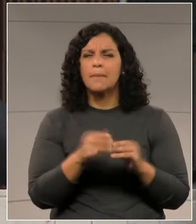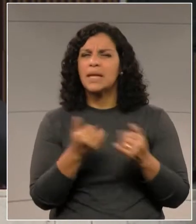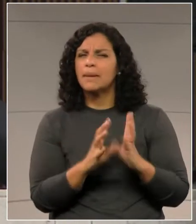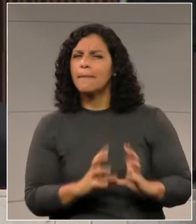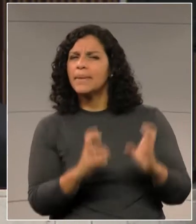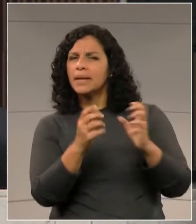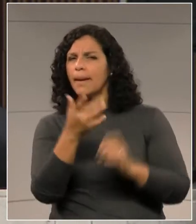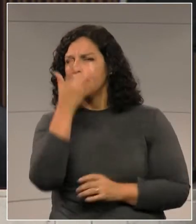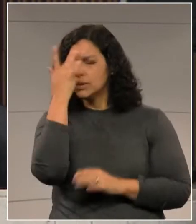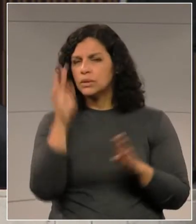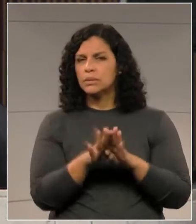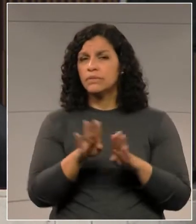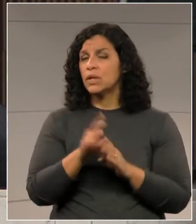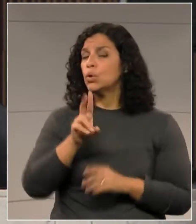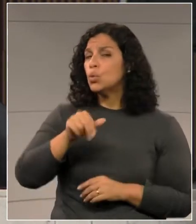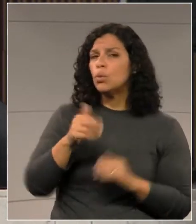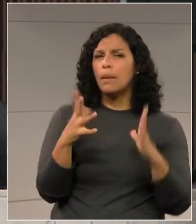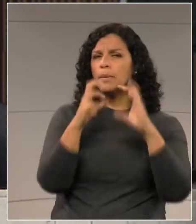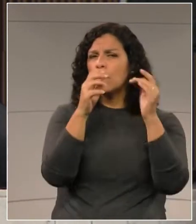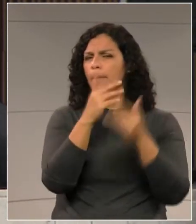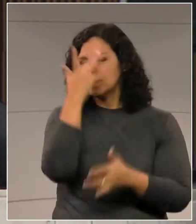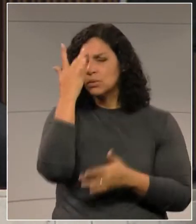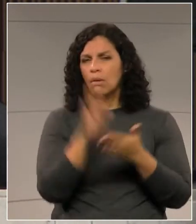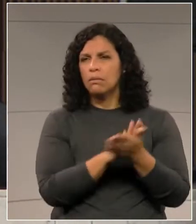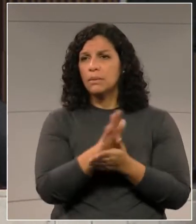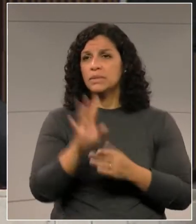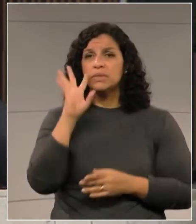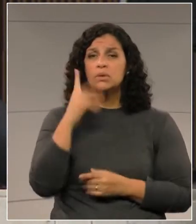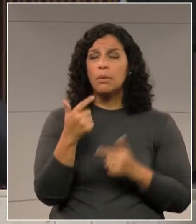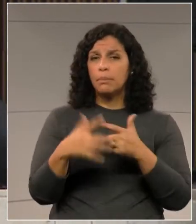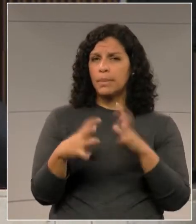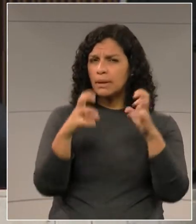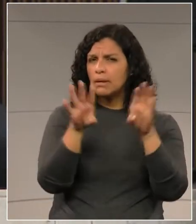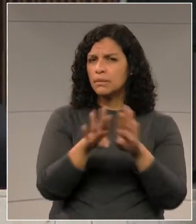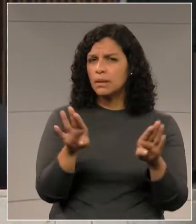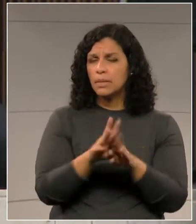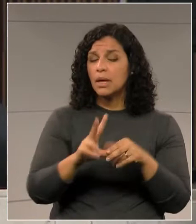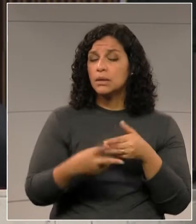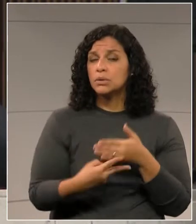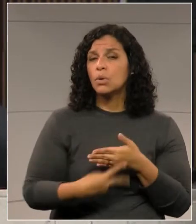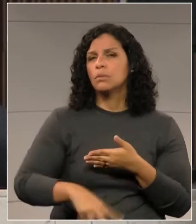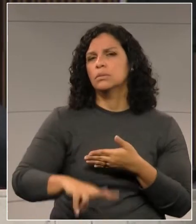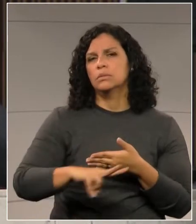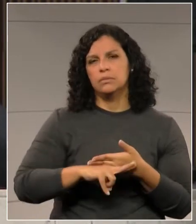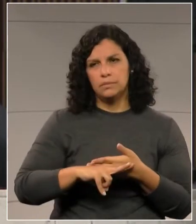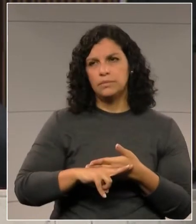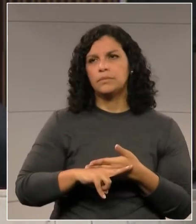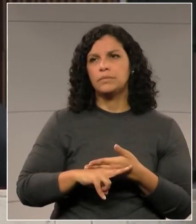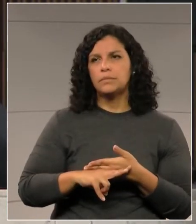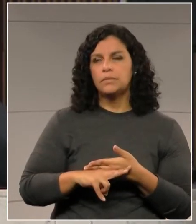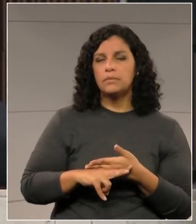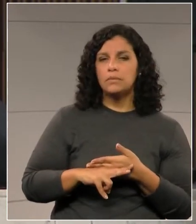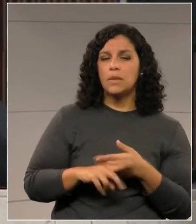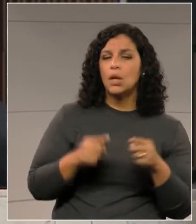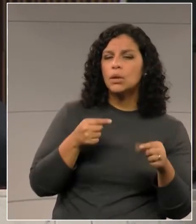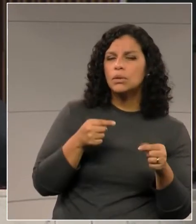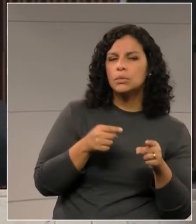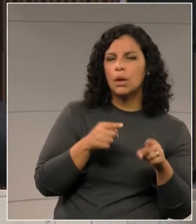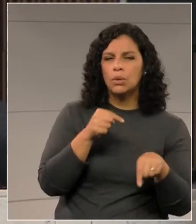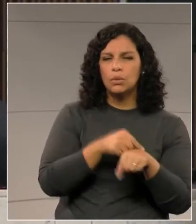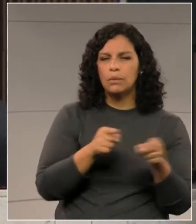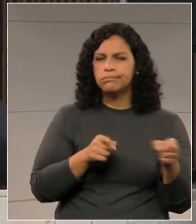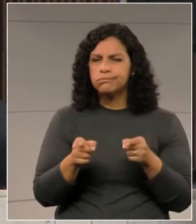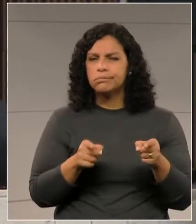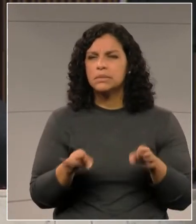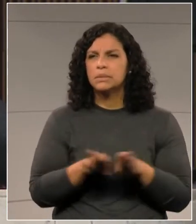alguém. O senhor nunca foi de brigar com ninguém. Agora, sem resolver brigar, as consequências, em tempo curto, médio, virão. O deputado